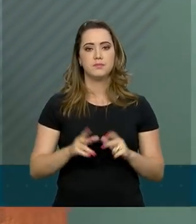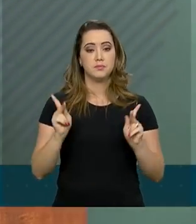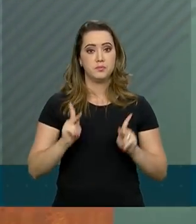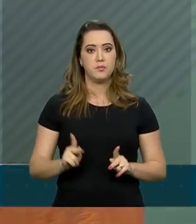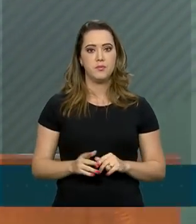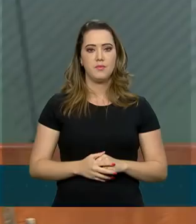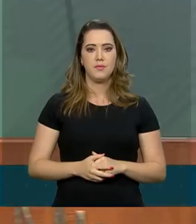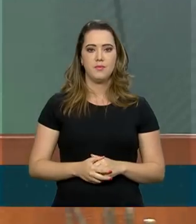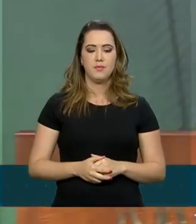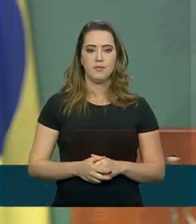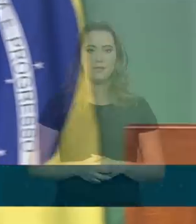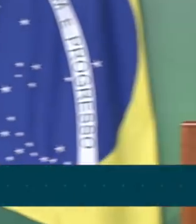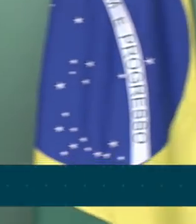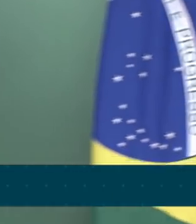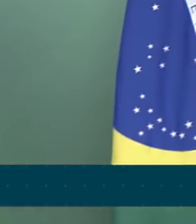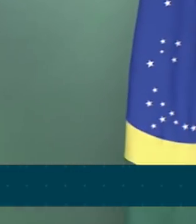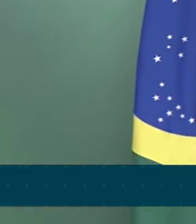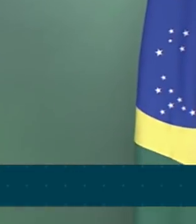bem.